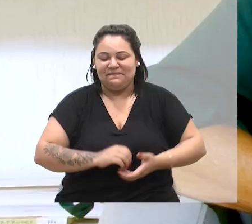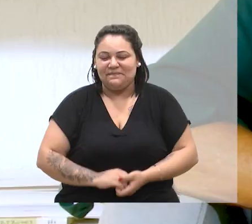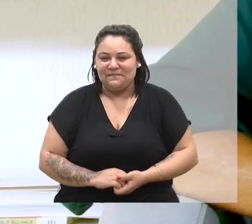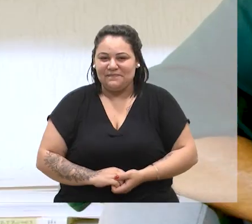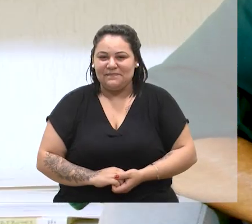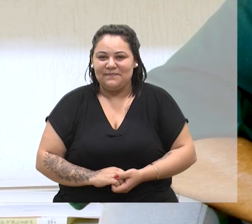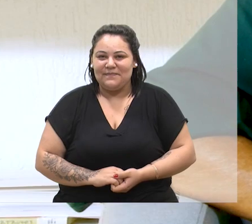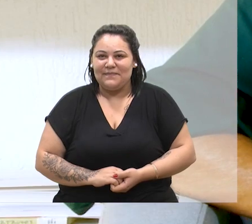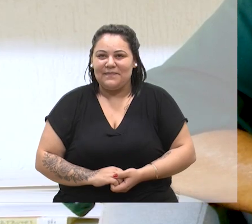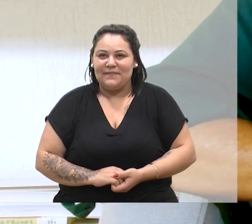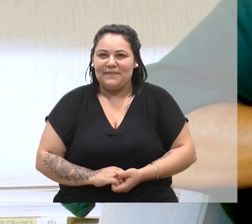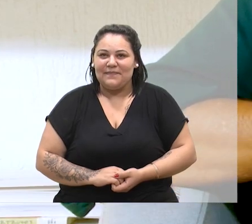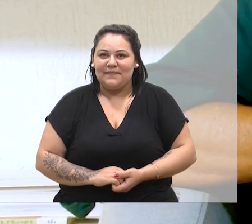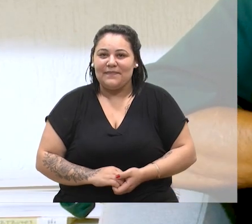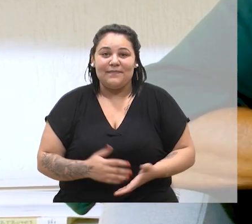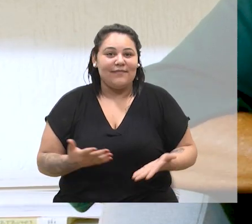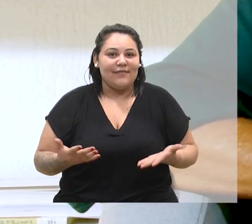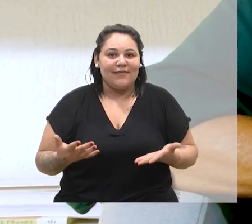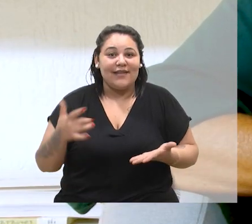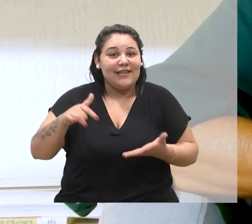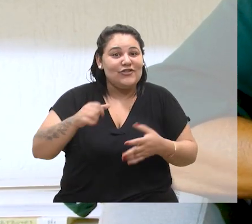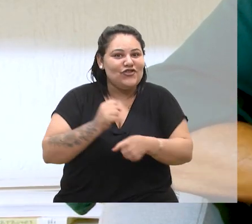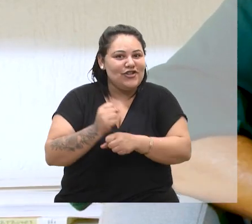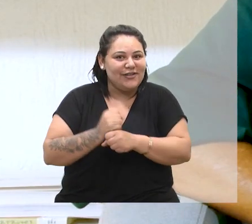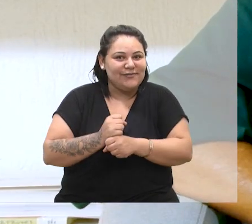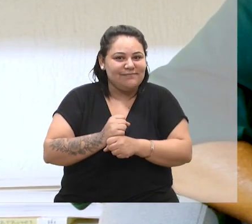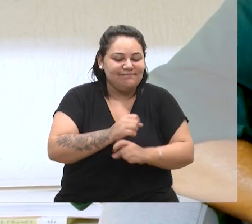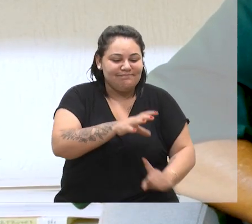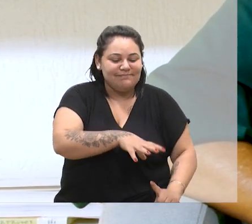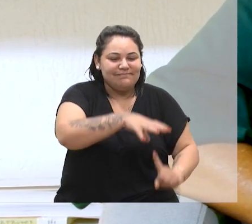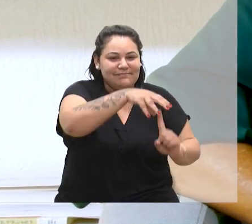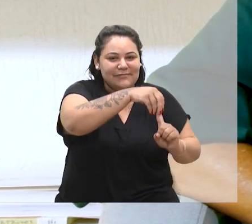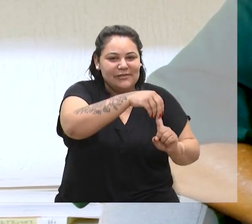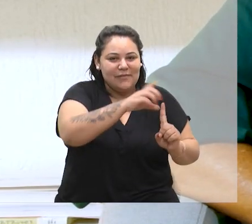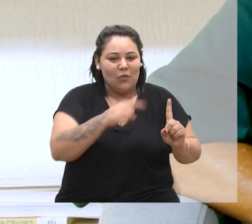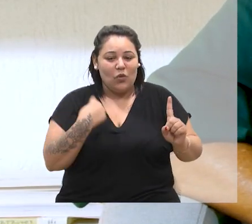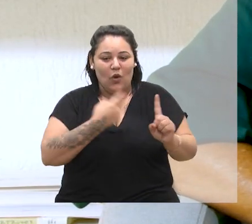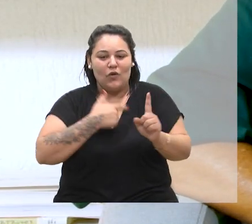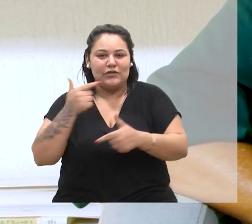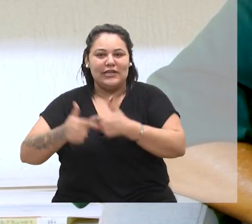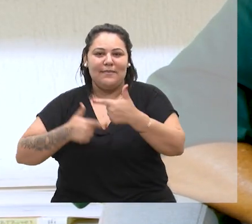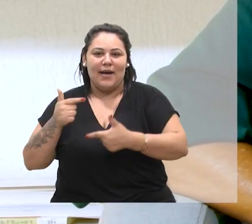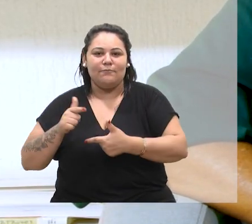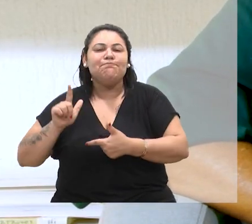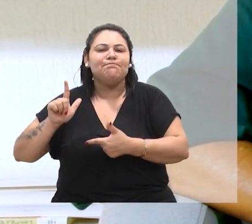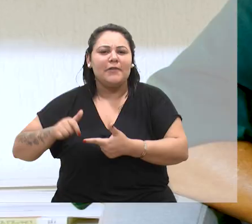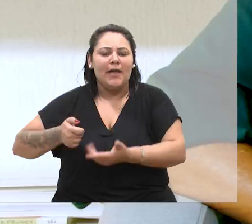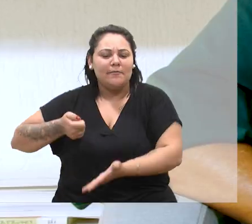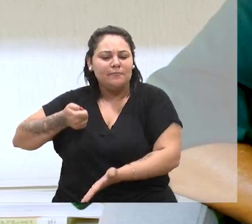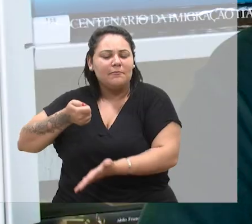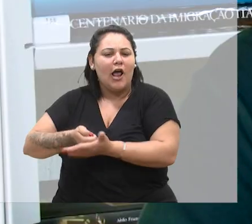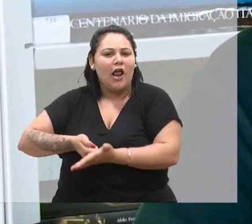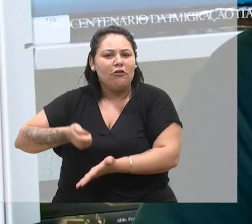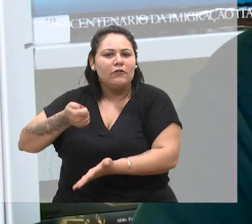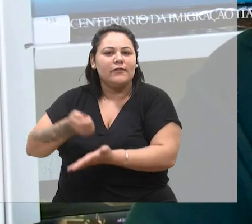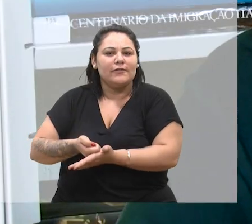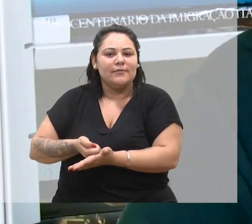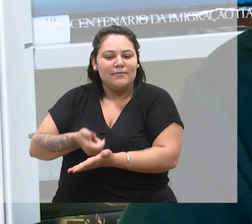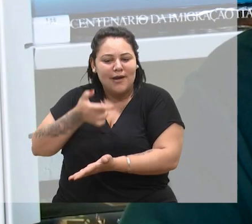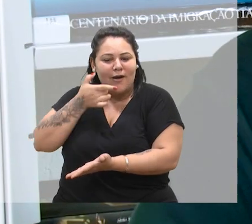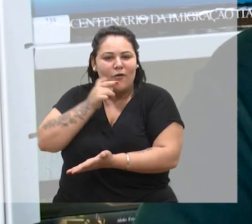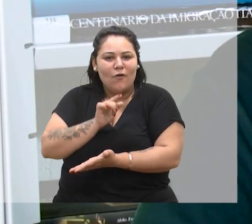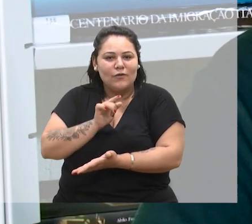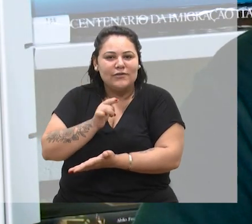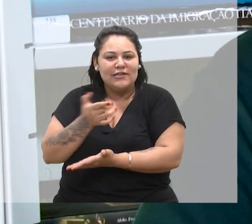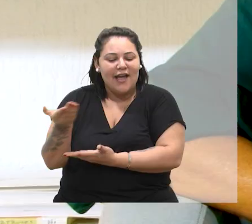momento. Neste ano uma das prioridades nossa vai ser a luta para